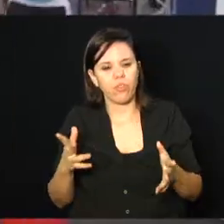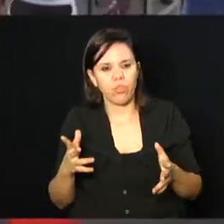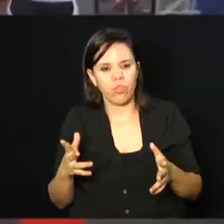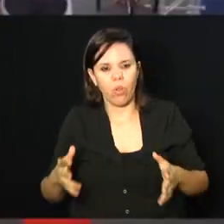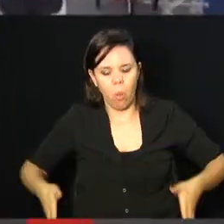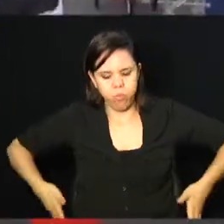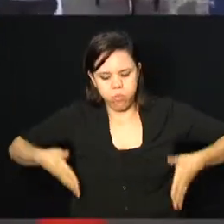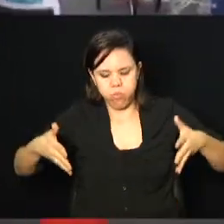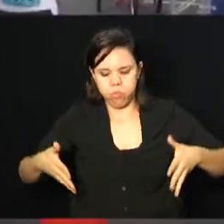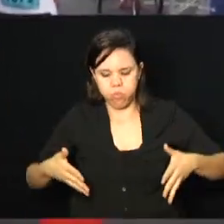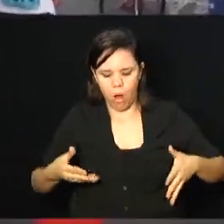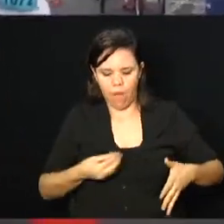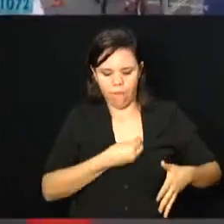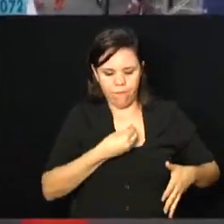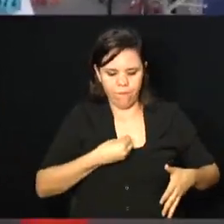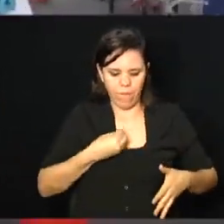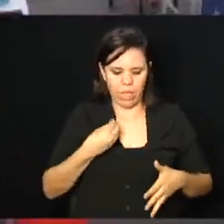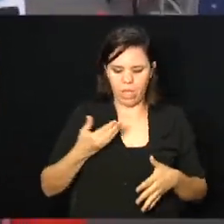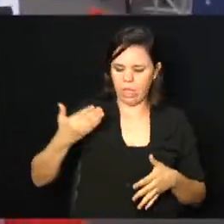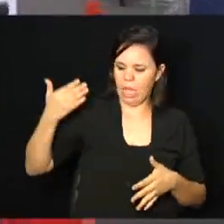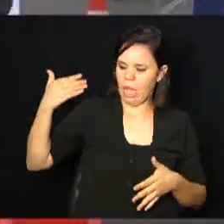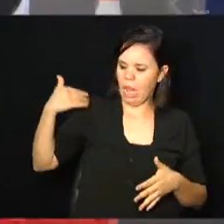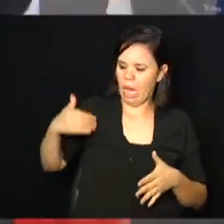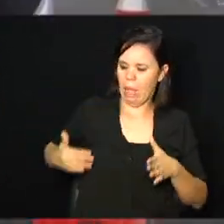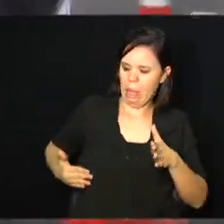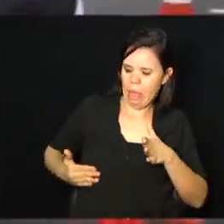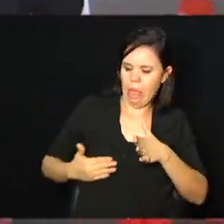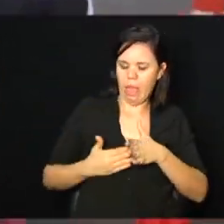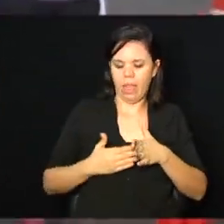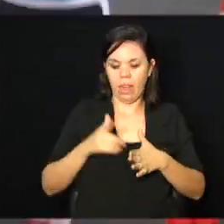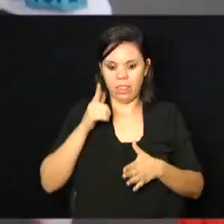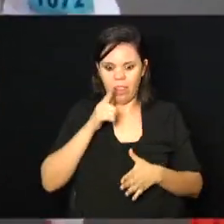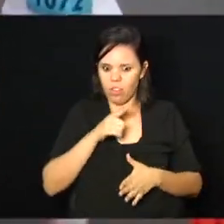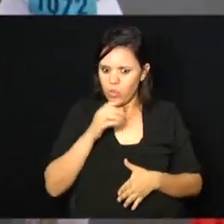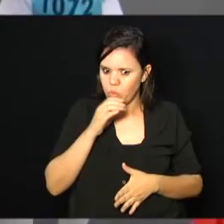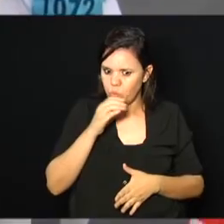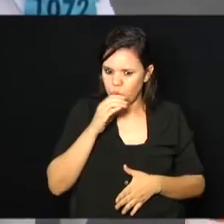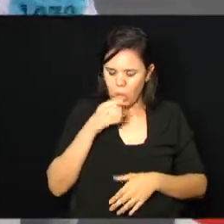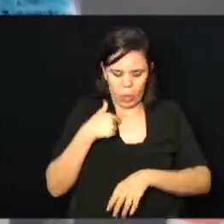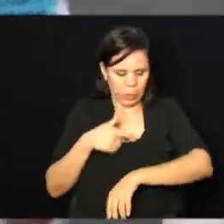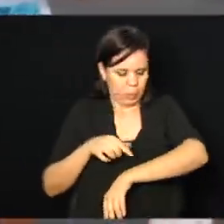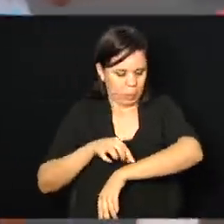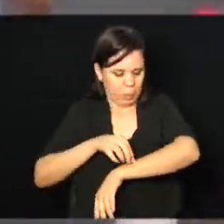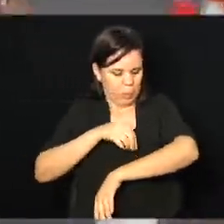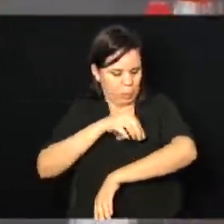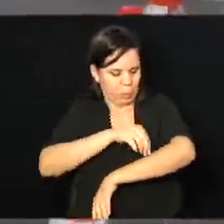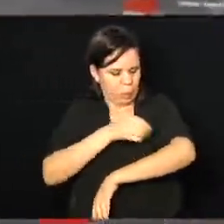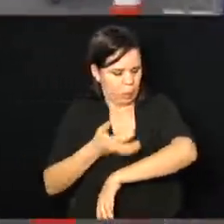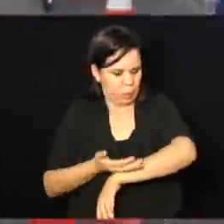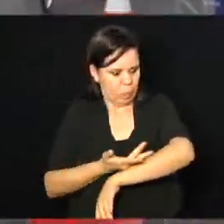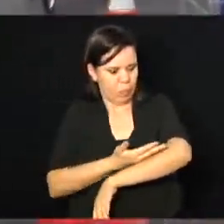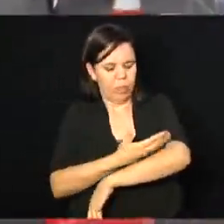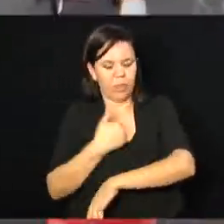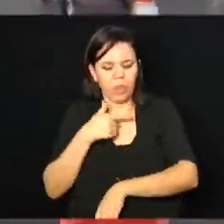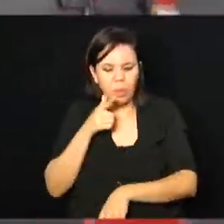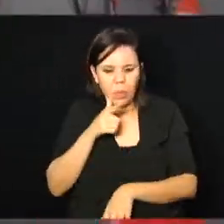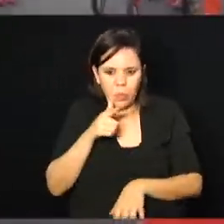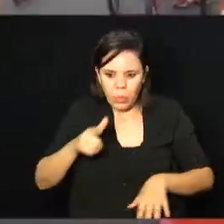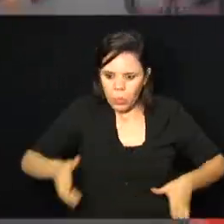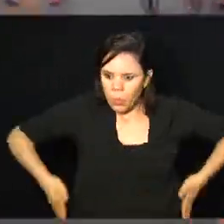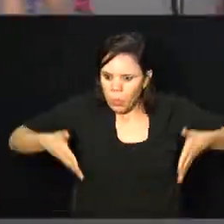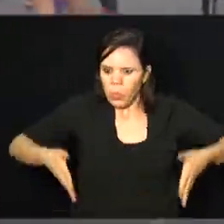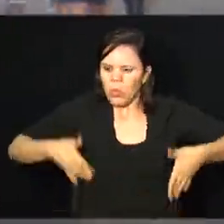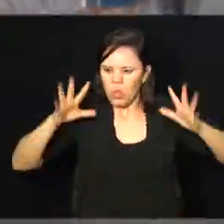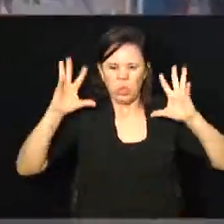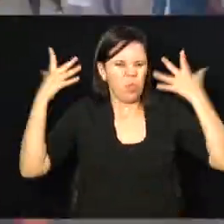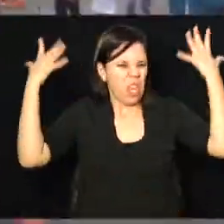Onde o mundo dela era completamente contra. Ela está cruzando, isso até me arrepio. Ela está cruzando a linha de chegada, todo mundo